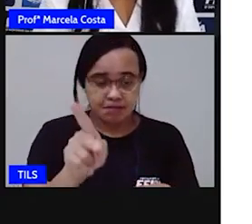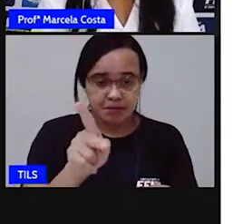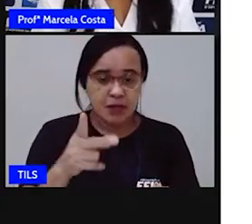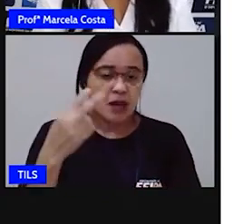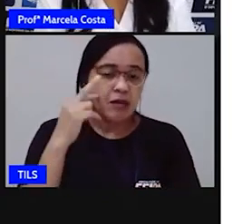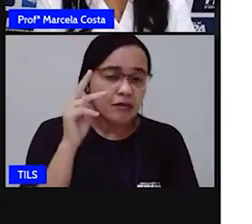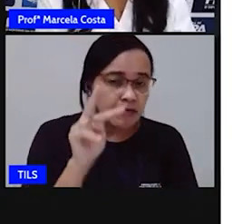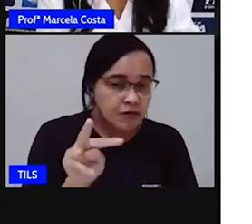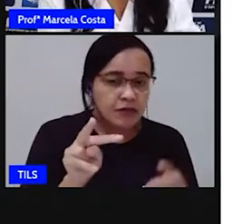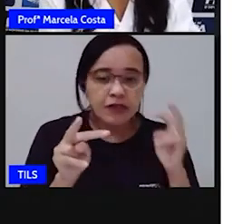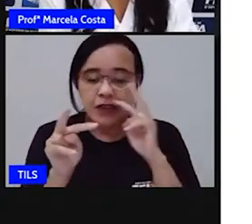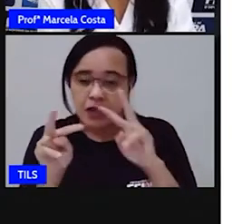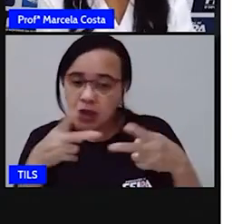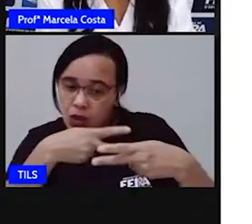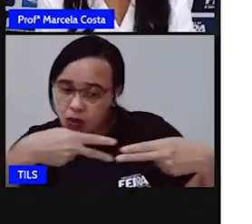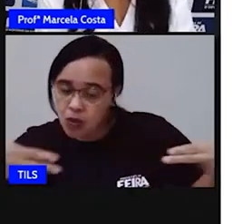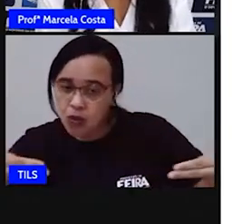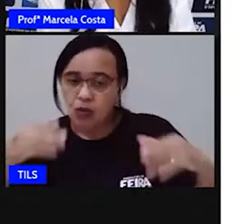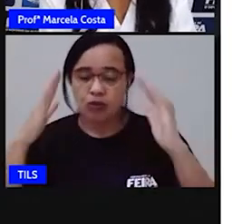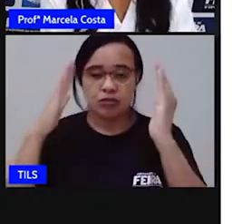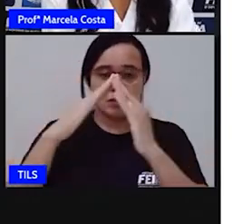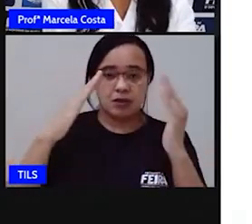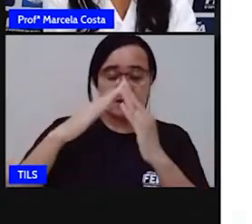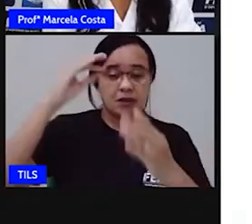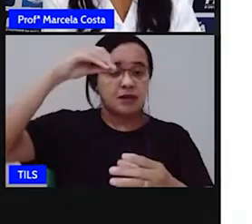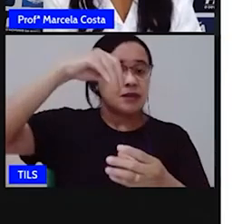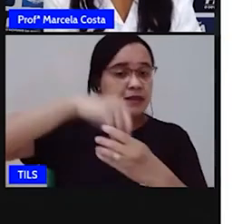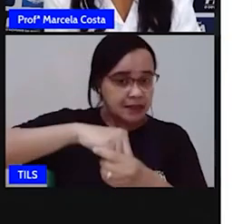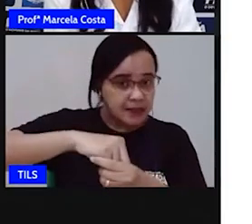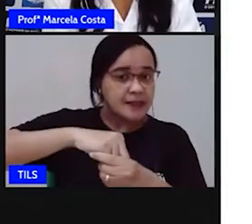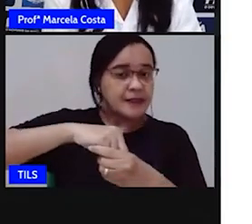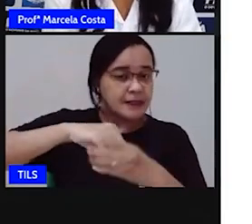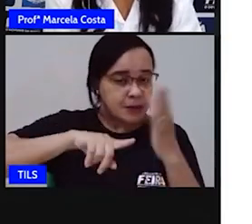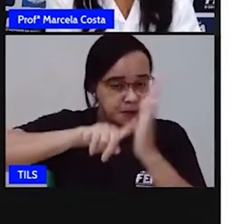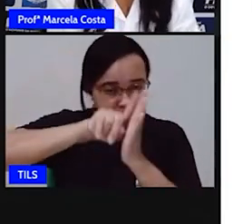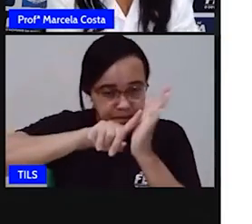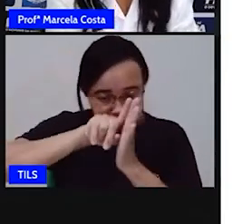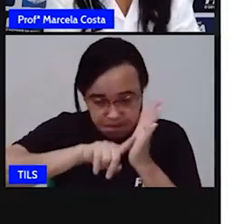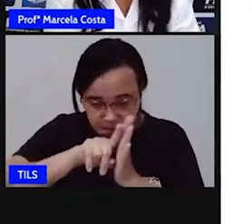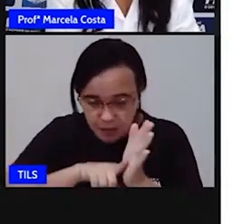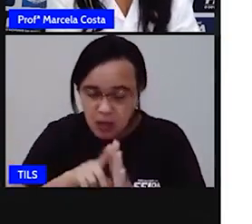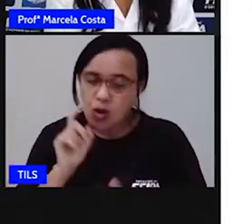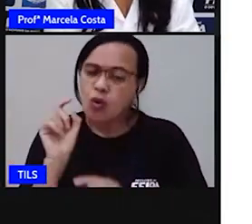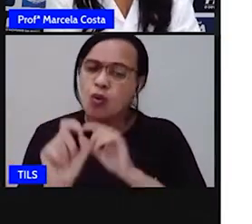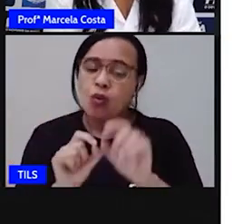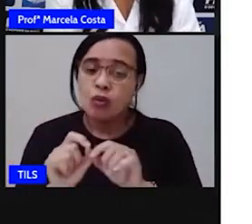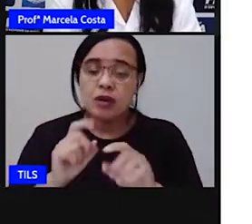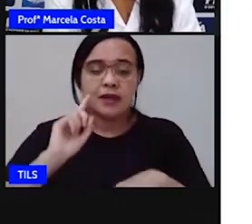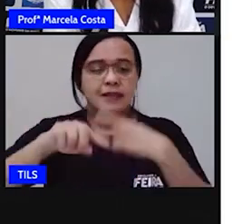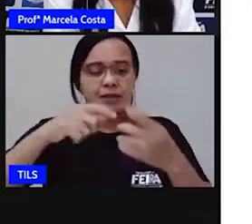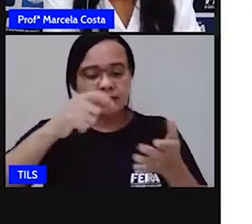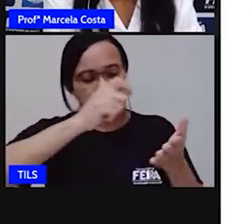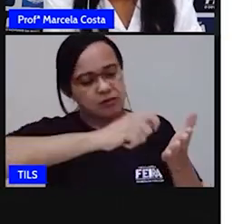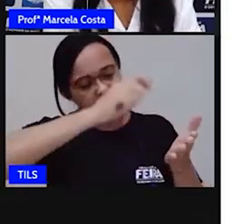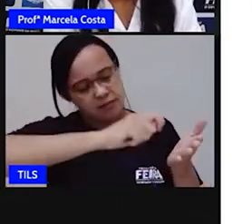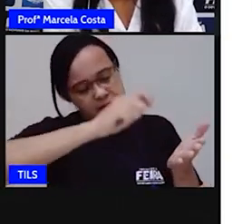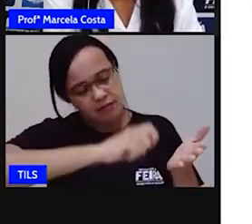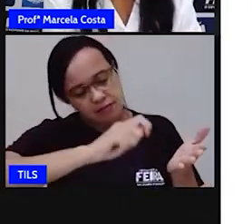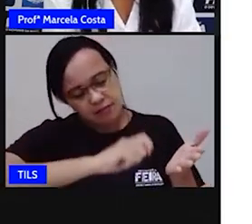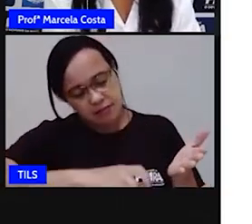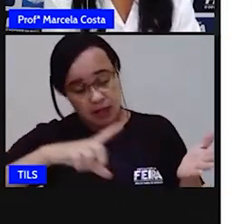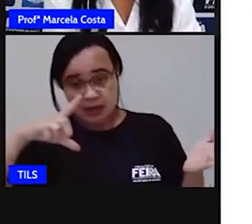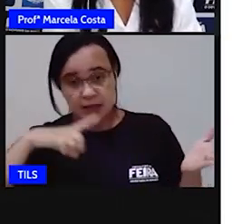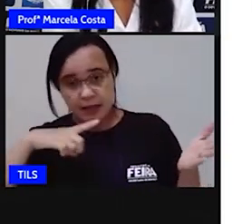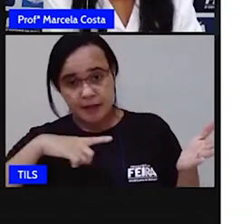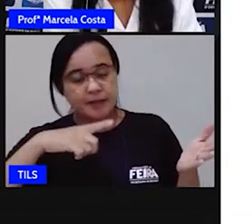que observar aí a sua casa, a sua cozinha, a sua sala e escrever o que que tem